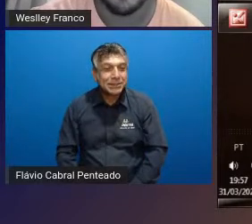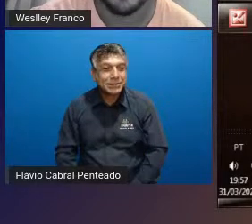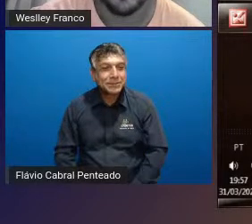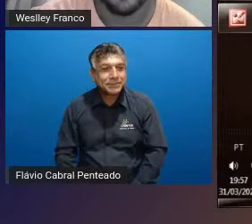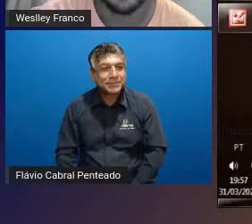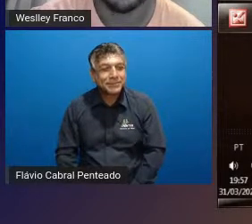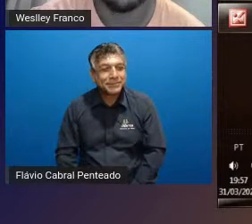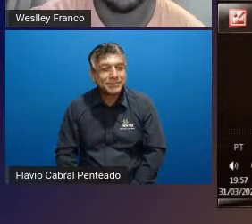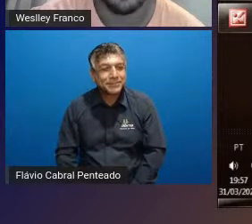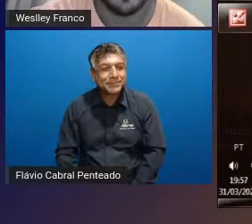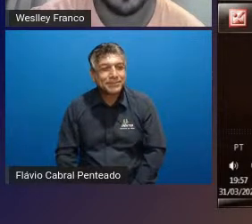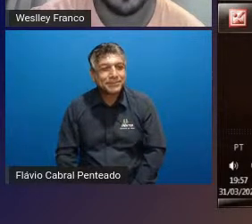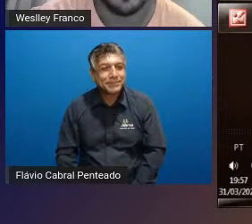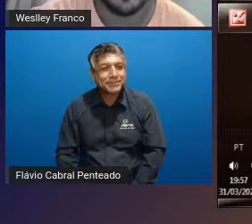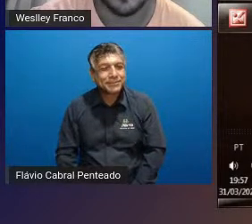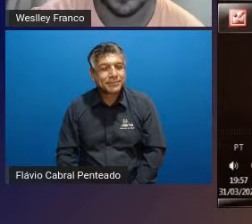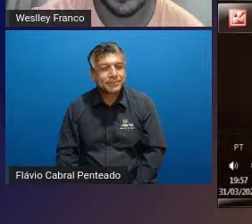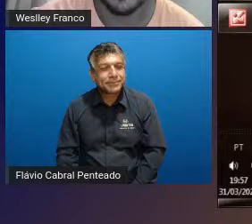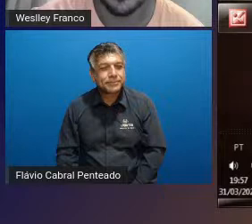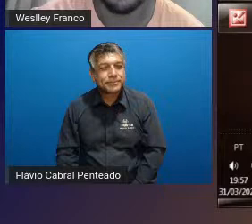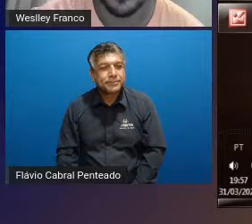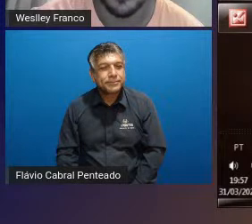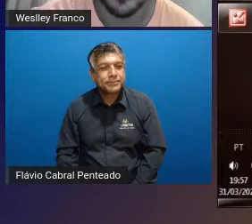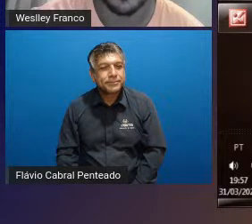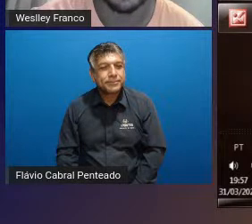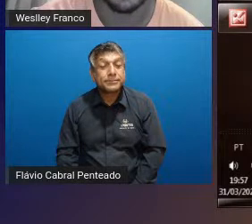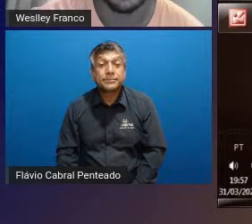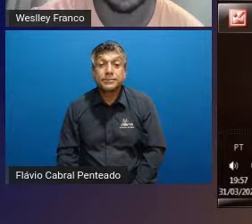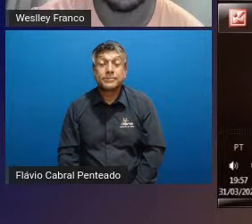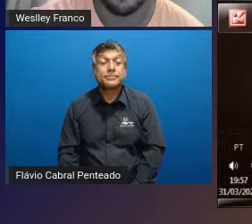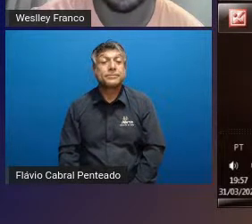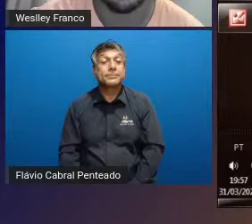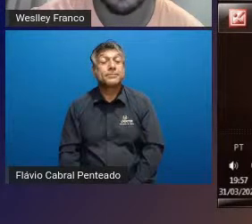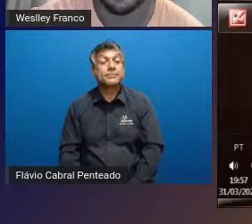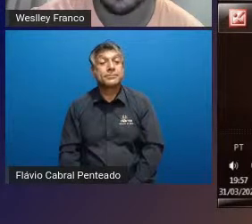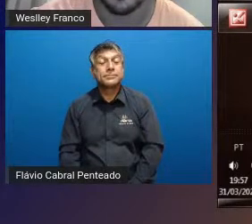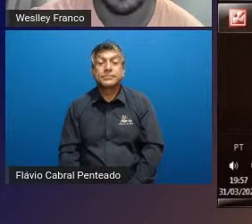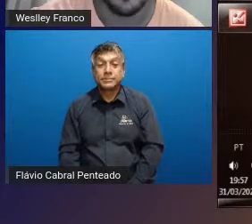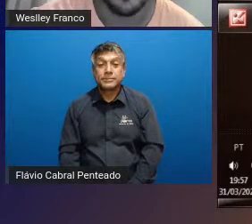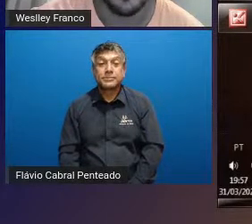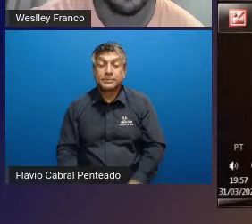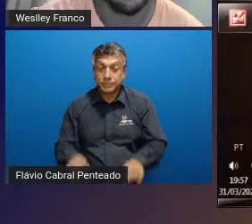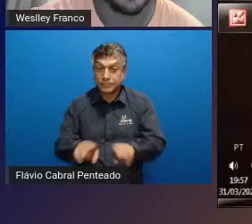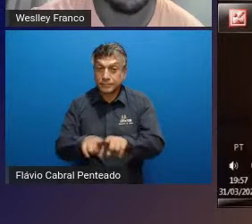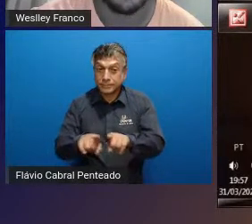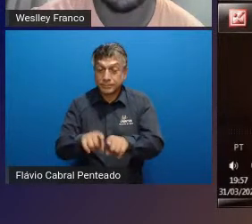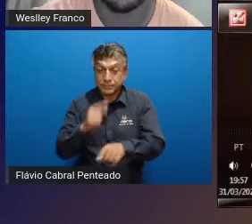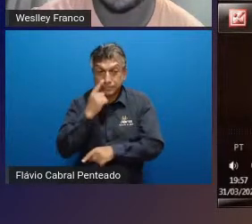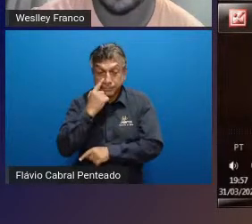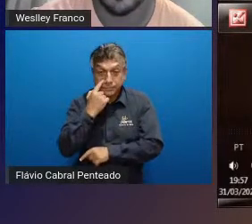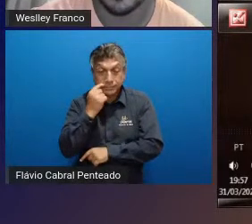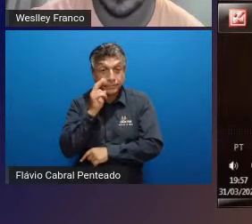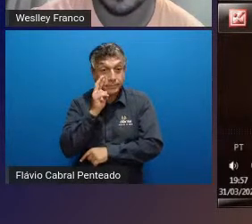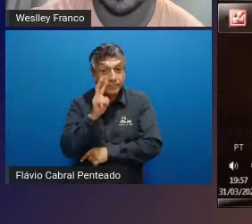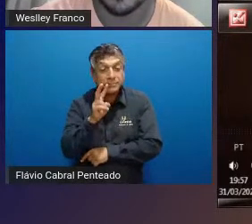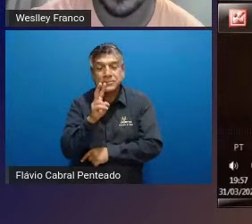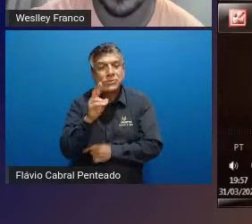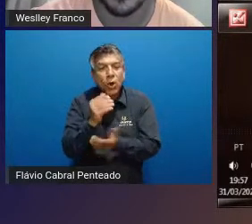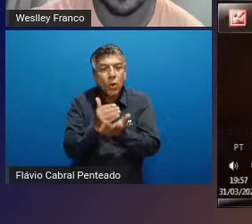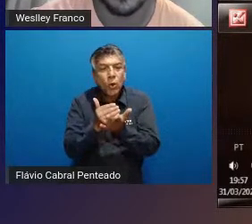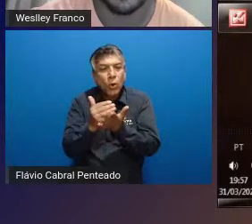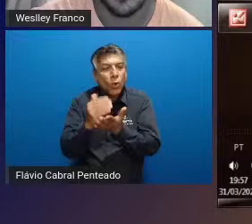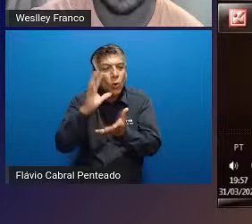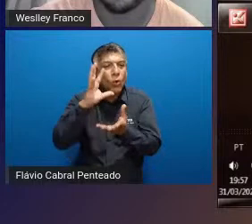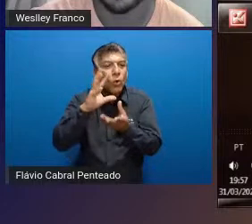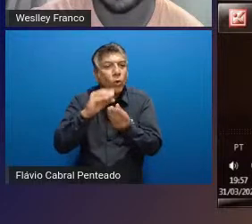do campo então aqui a gente pode ver uma breve introdução né da